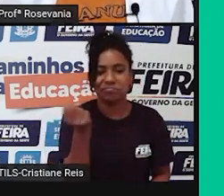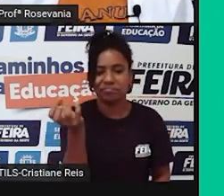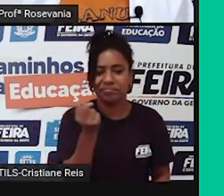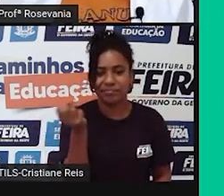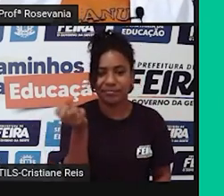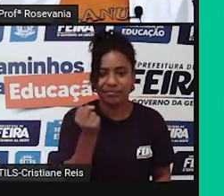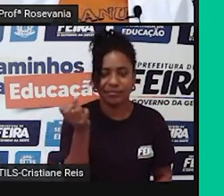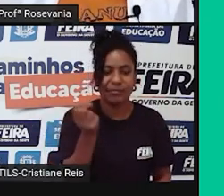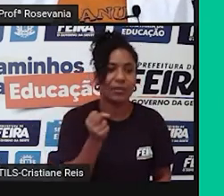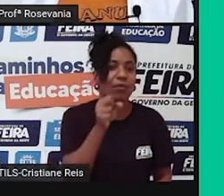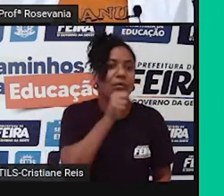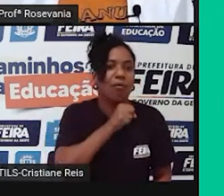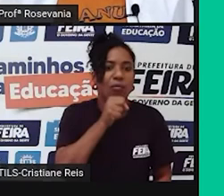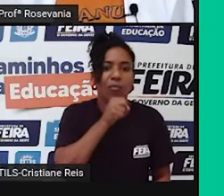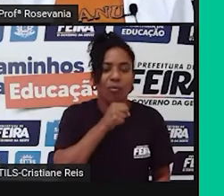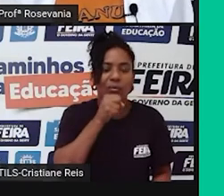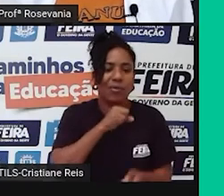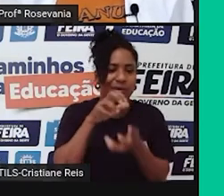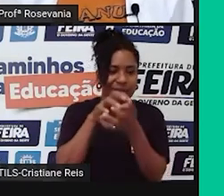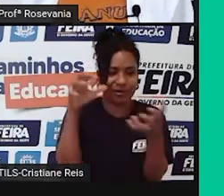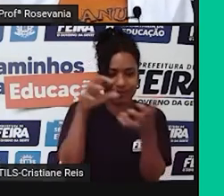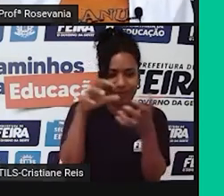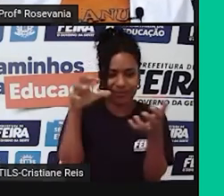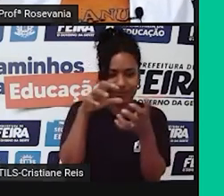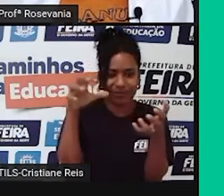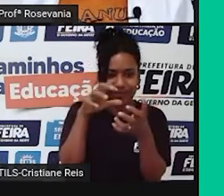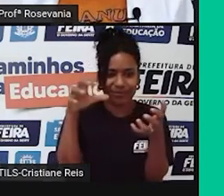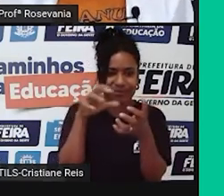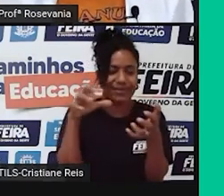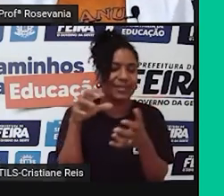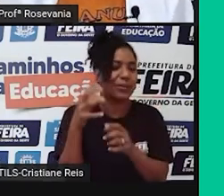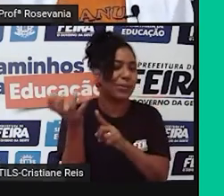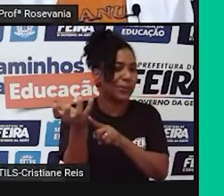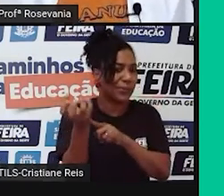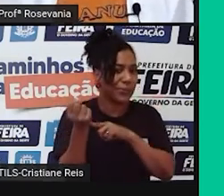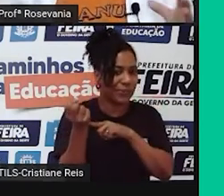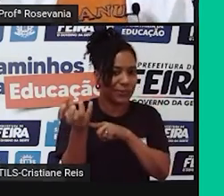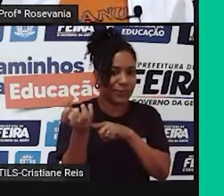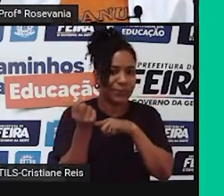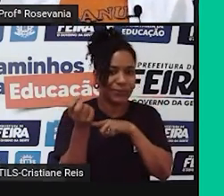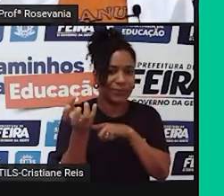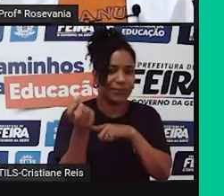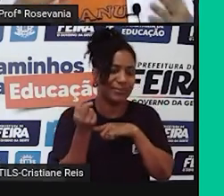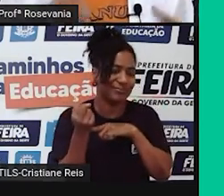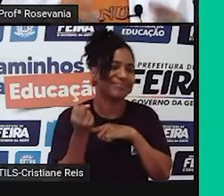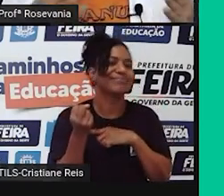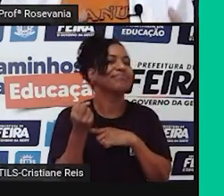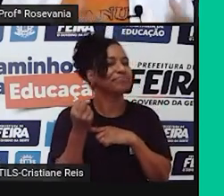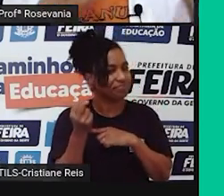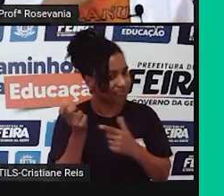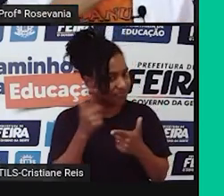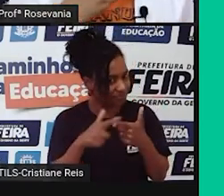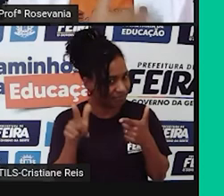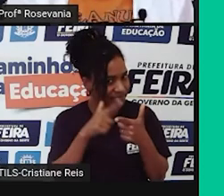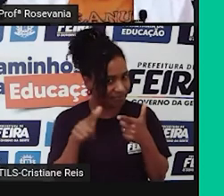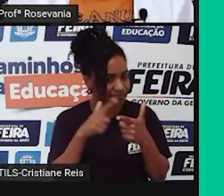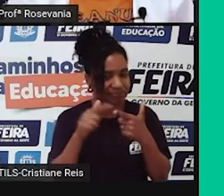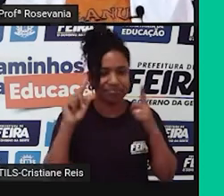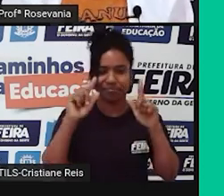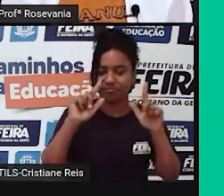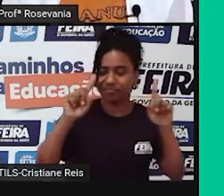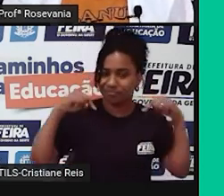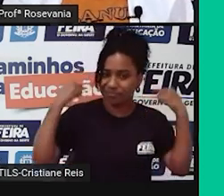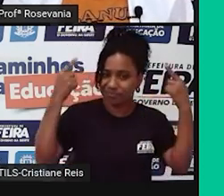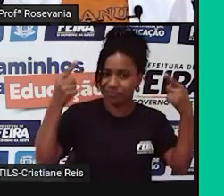aumentando o número de pessoas aposentadas. Aí sim é que pode ter um problema maior